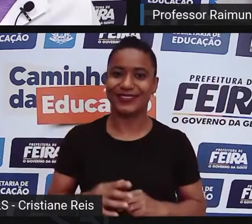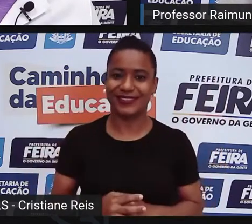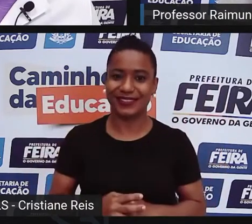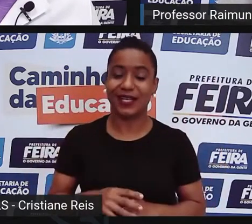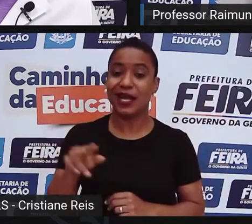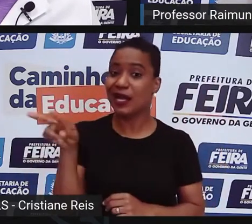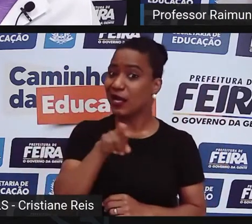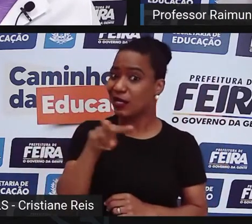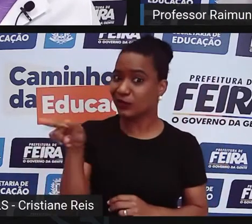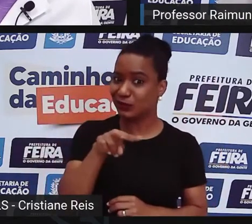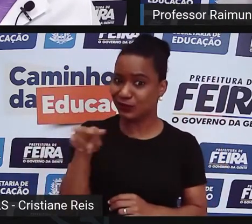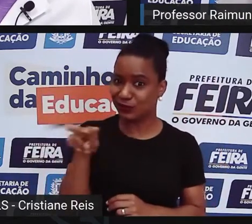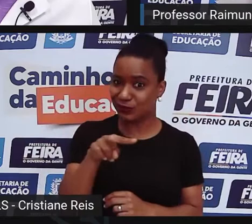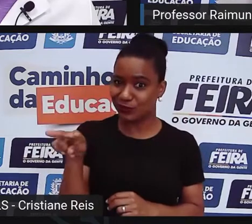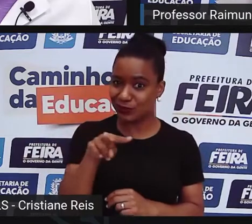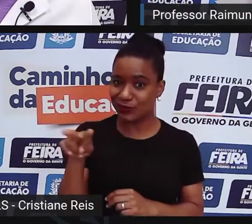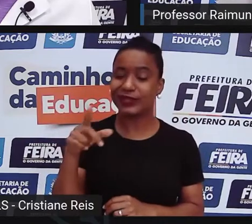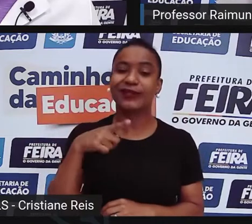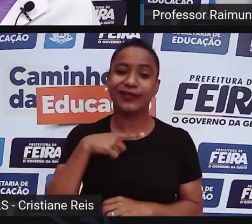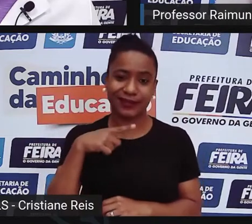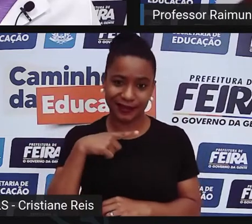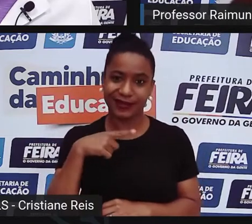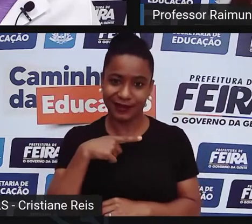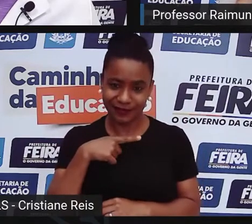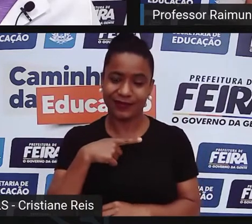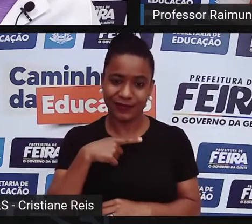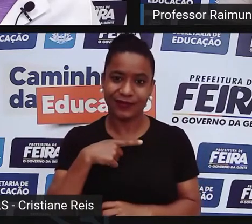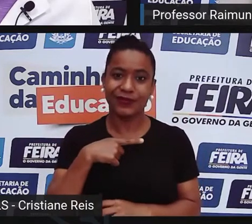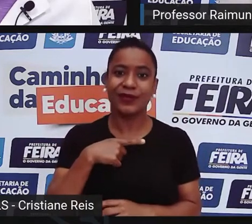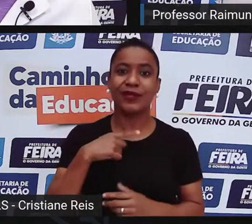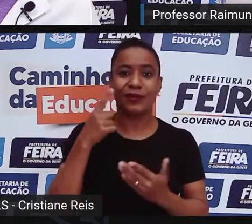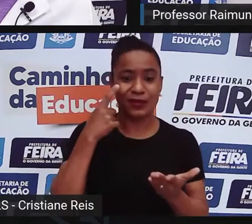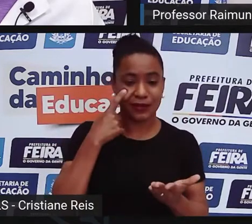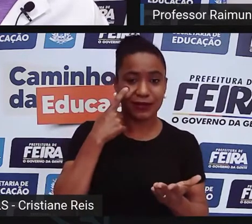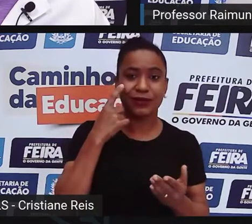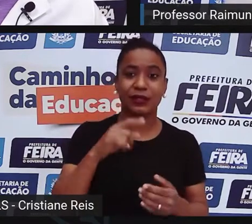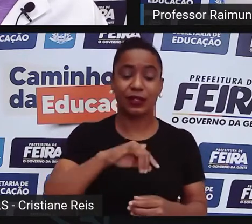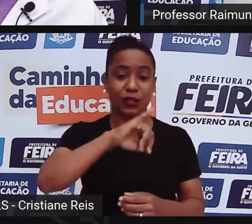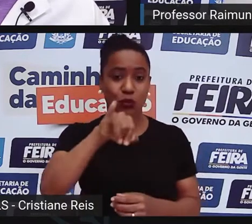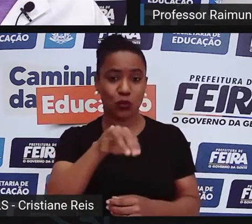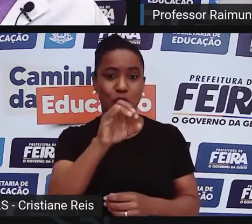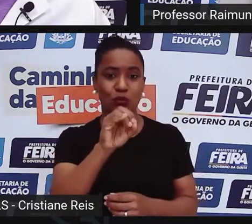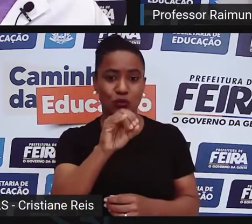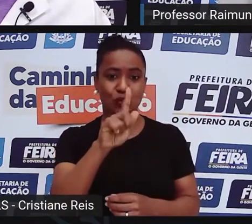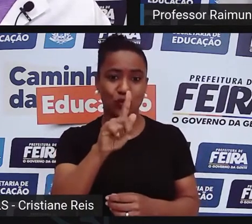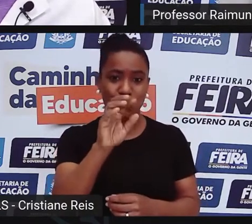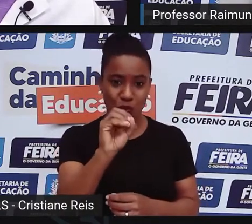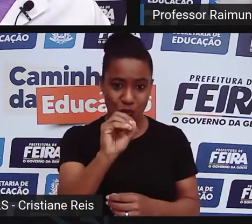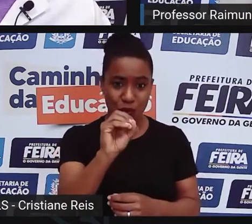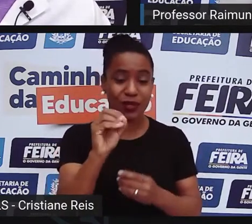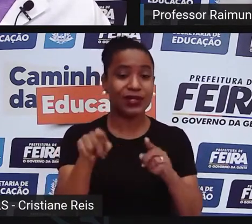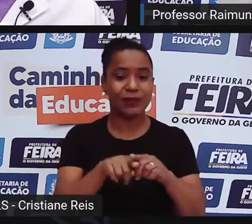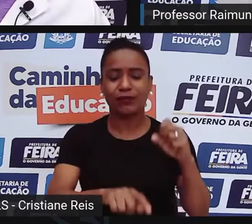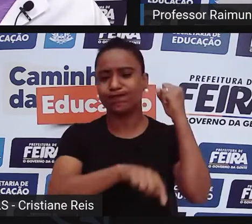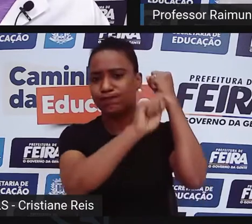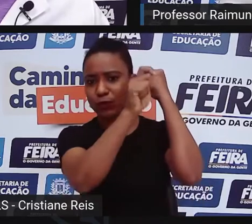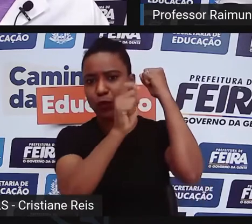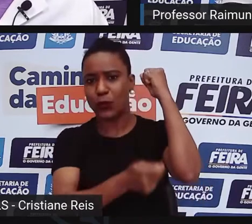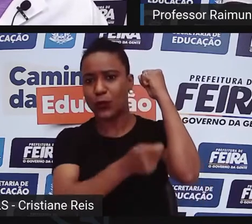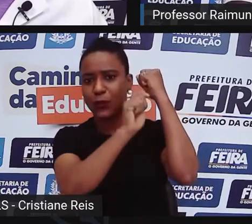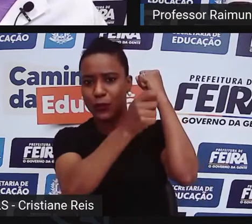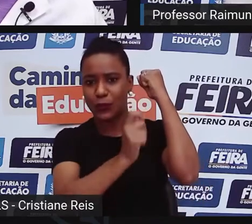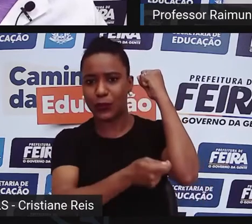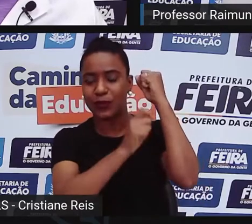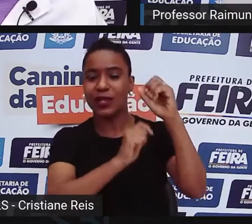duas, tem a diferença entre o jogo e os toques de berimbau. A capoeira angola é uma capoeira